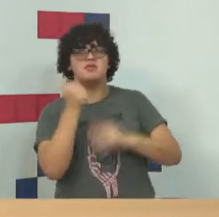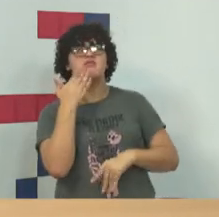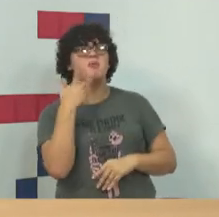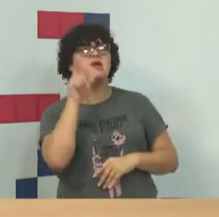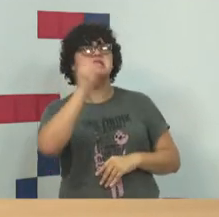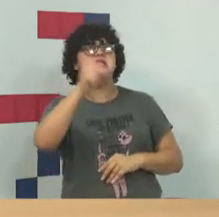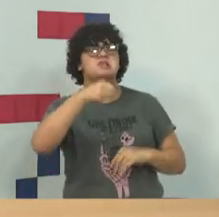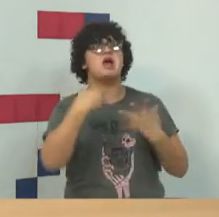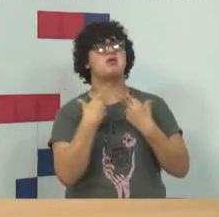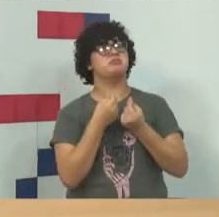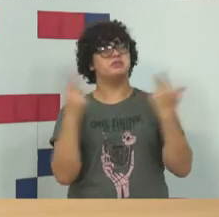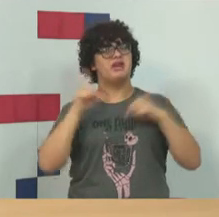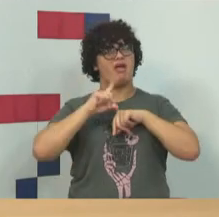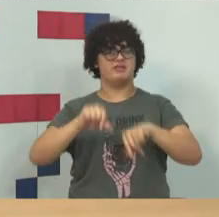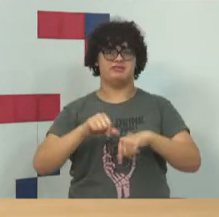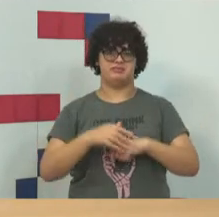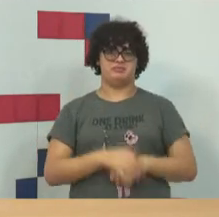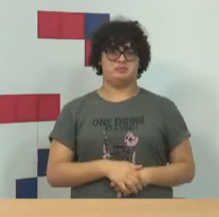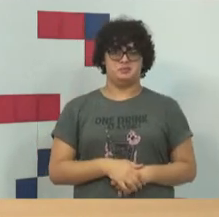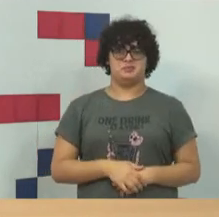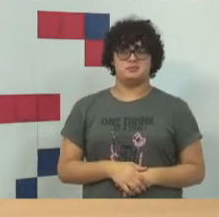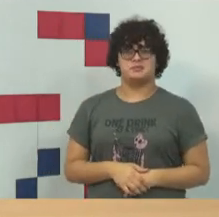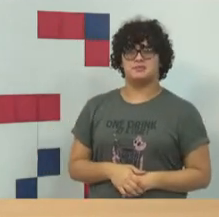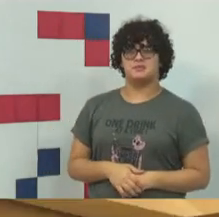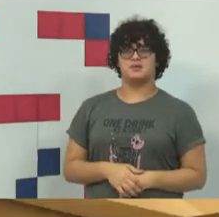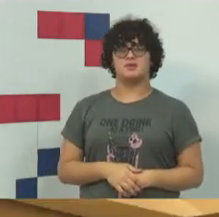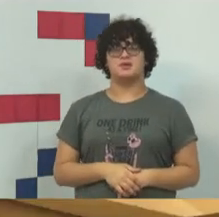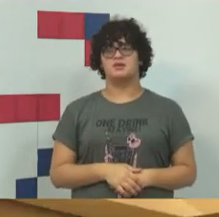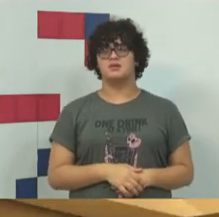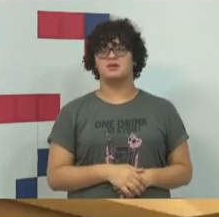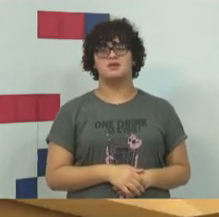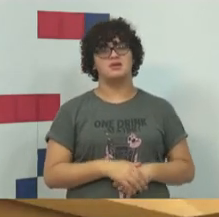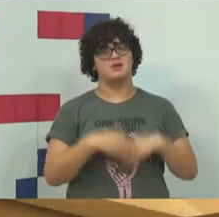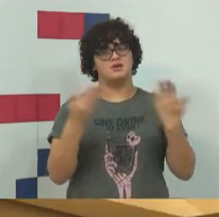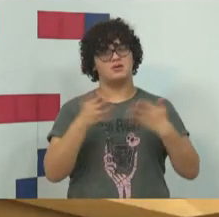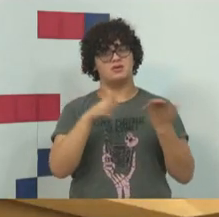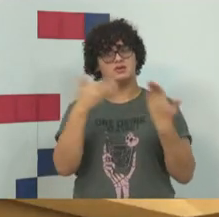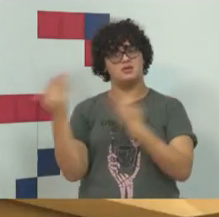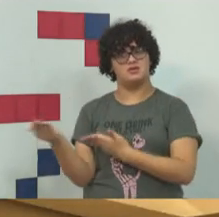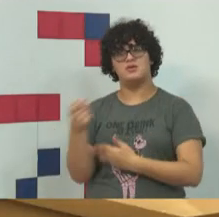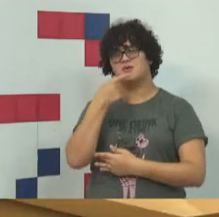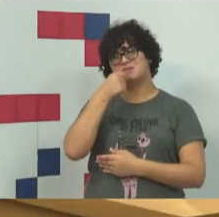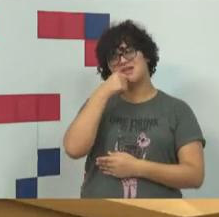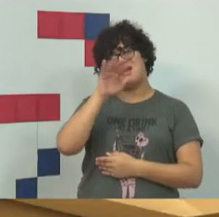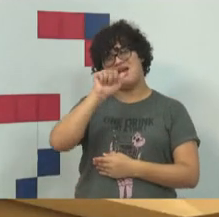sim, bastante atrasados. Agora, vou passar para o professor Augusto Rossini,